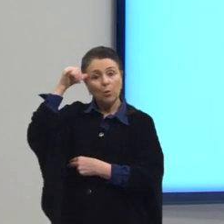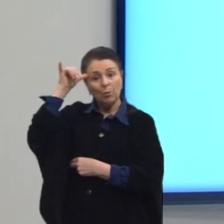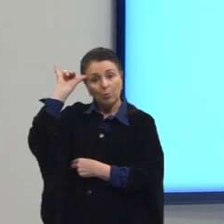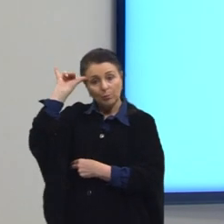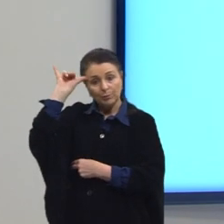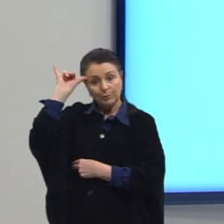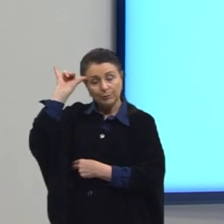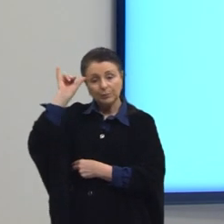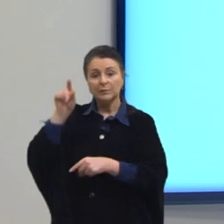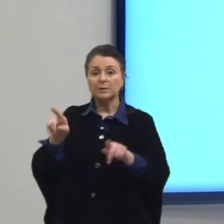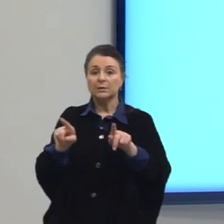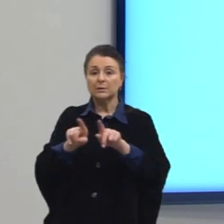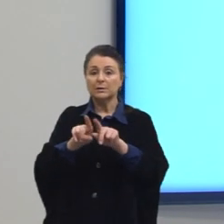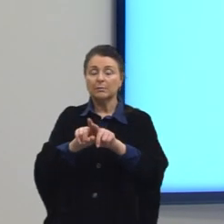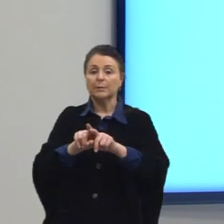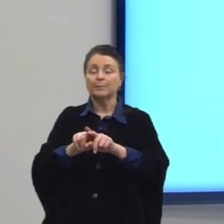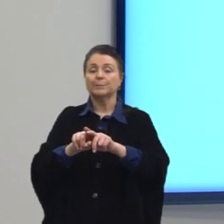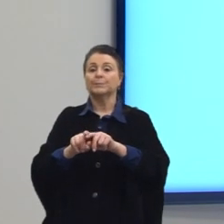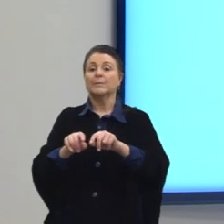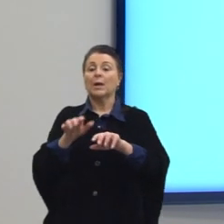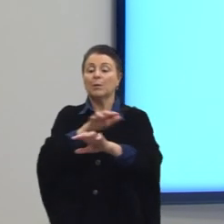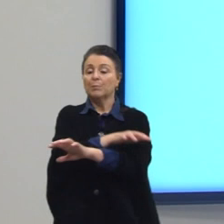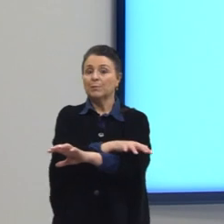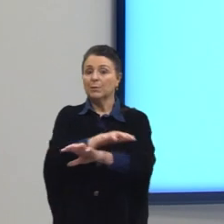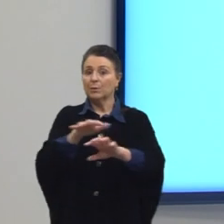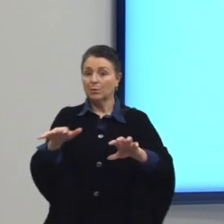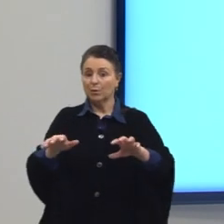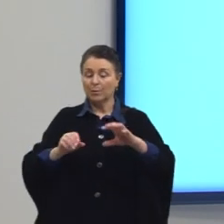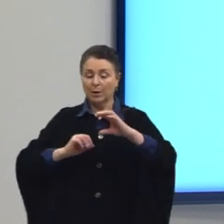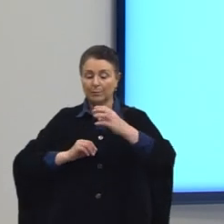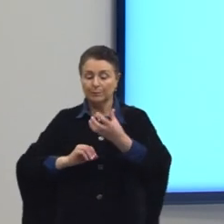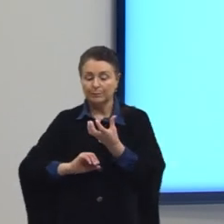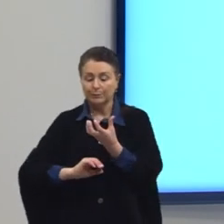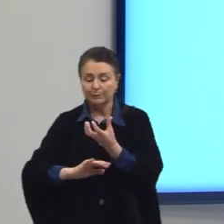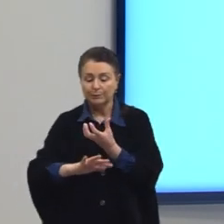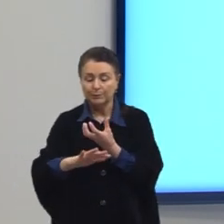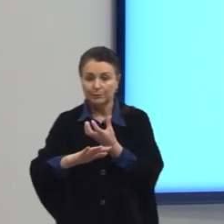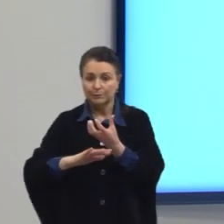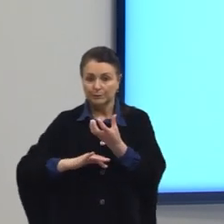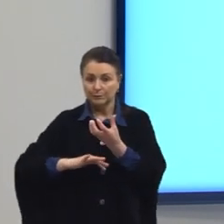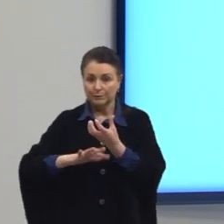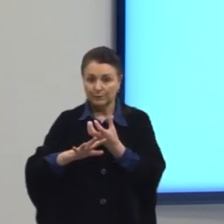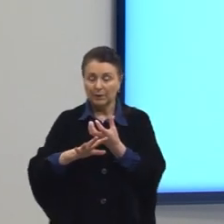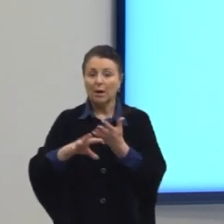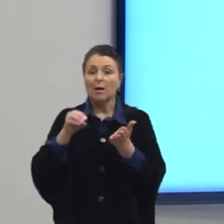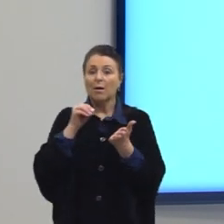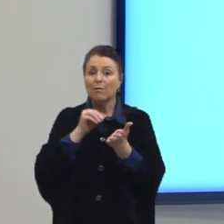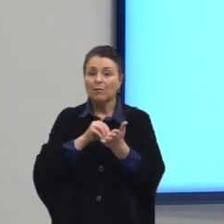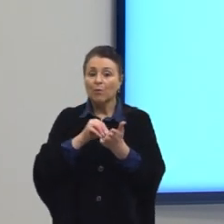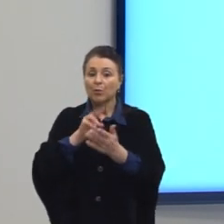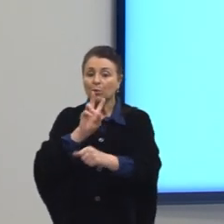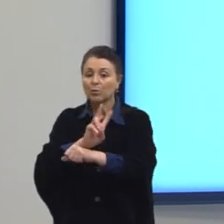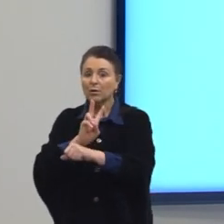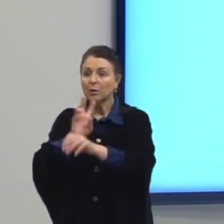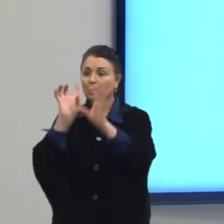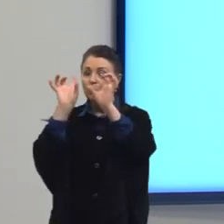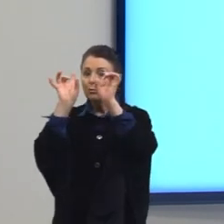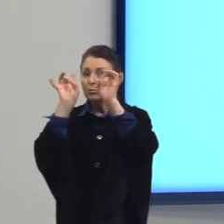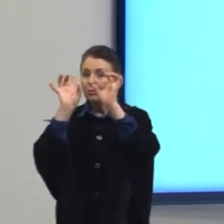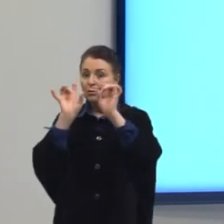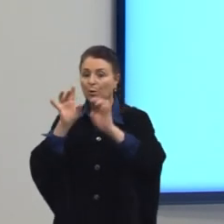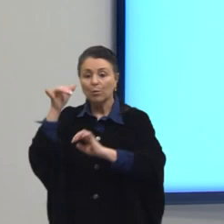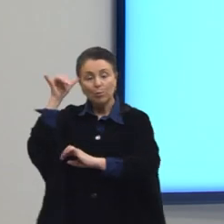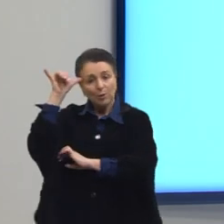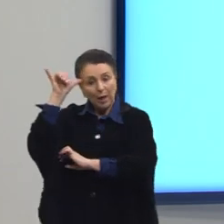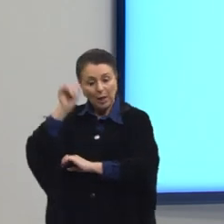Também no bioma Pantanal, a falta de práticas de manejo adequado do gado, das pastagens